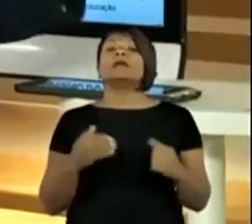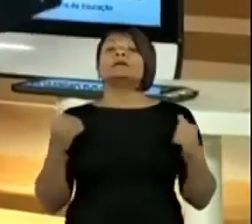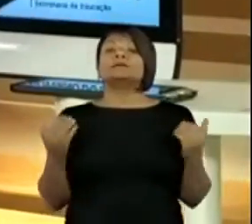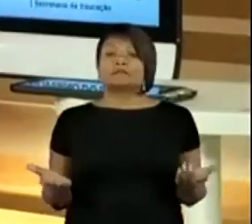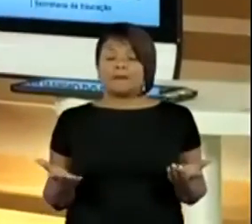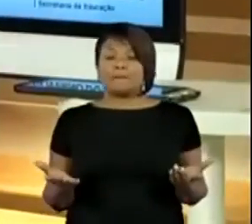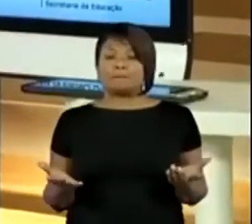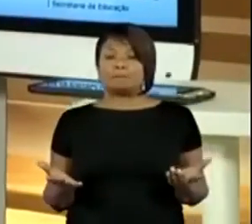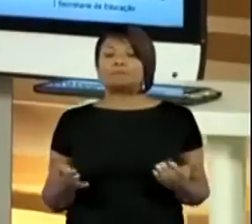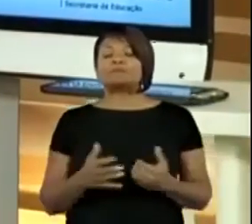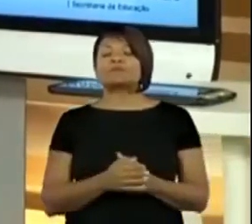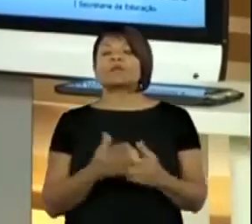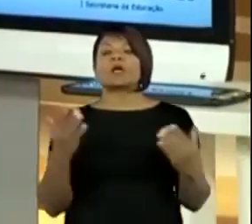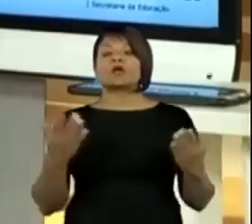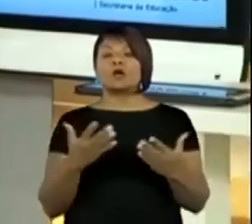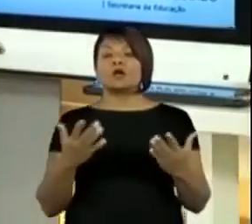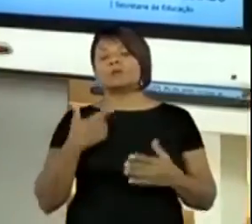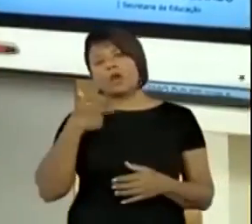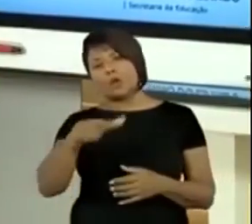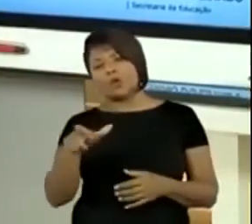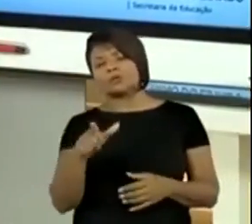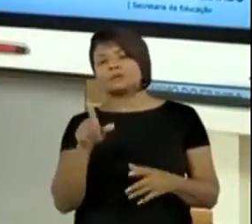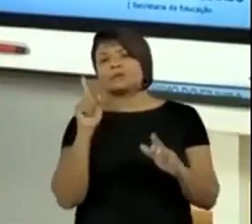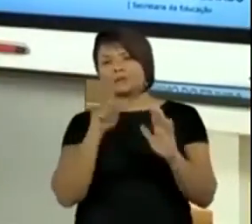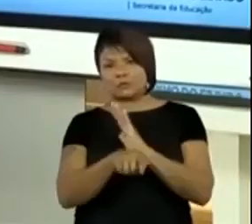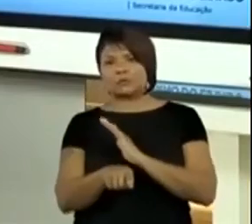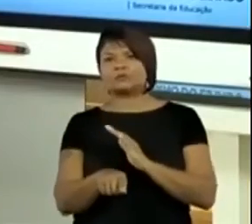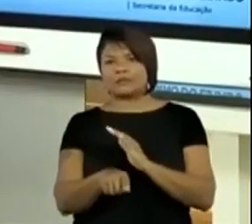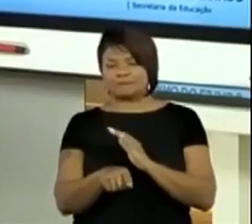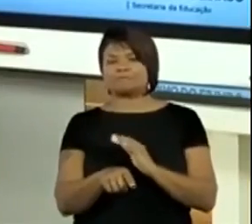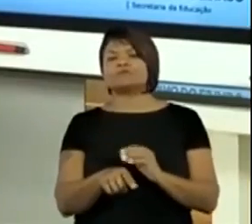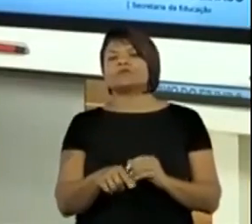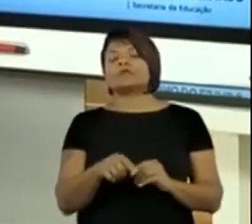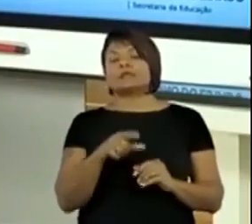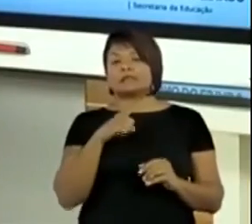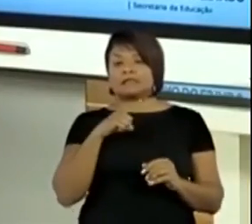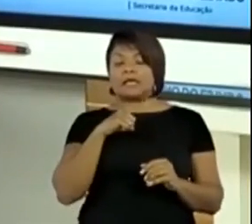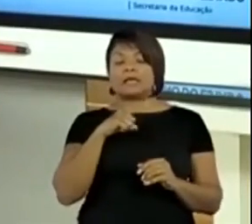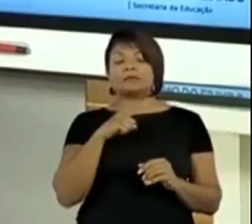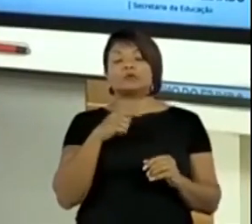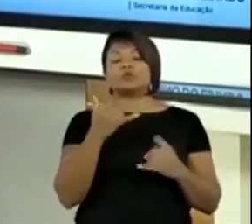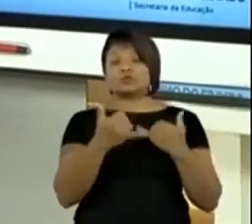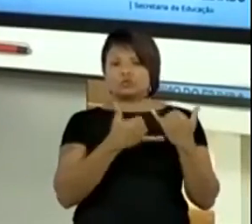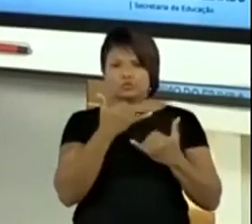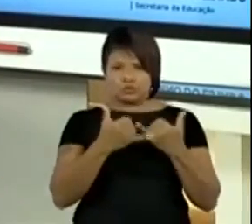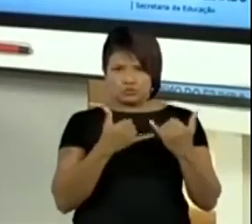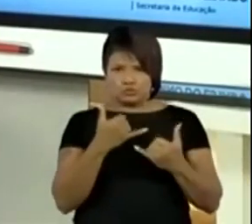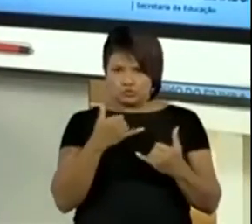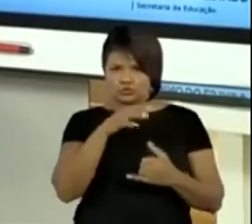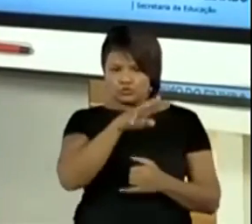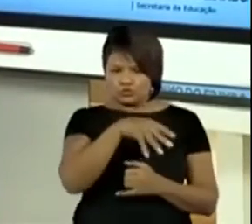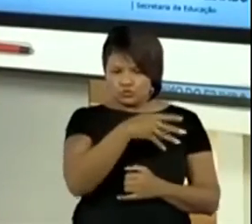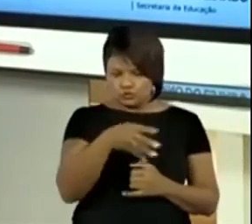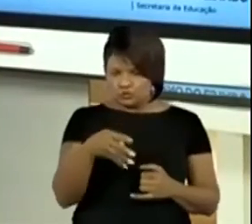pessoal, vamos para a nossa outra pergunta com referente ao jogo da velha e ao Sishima, tá?